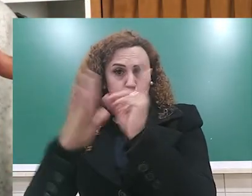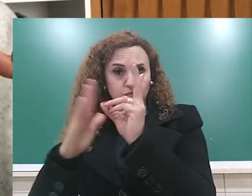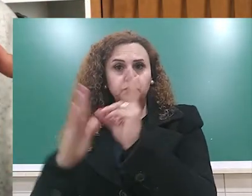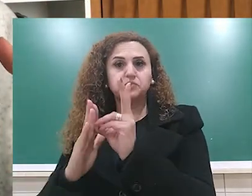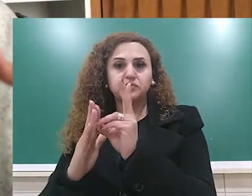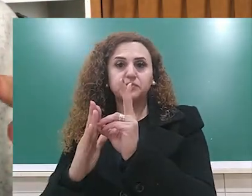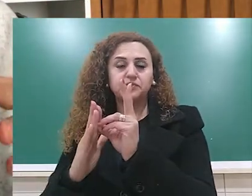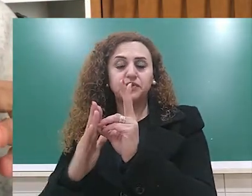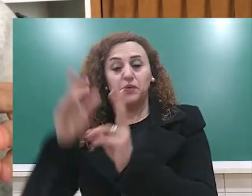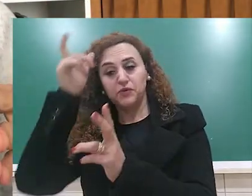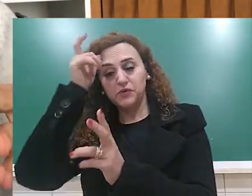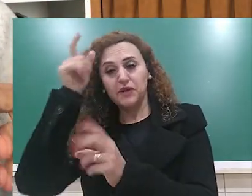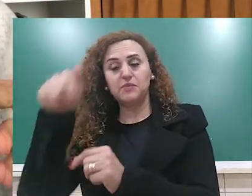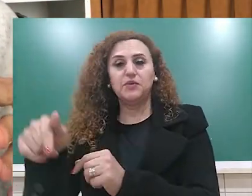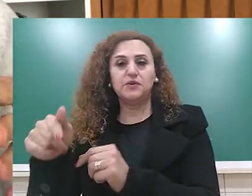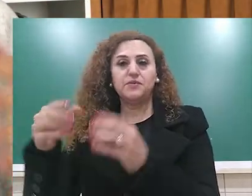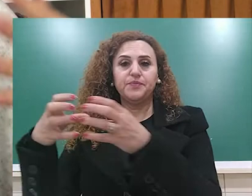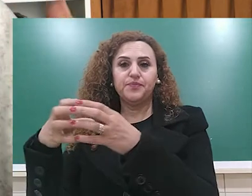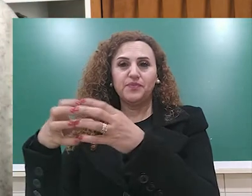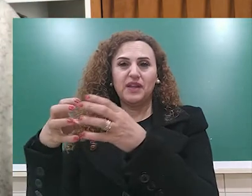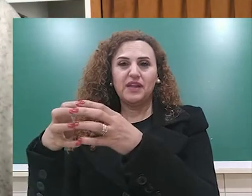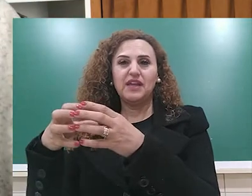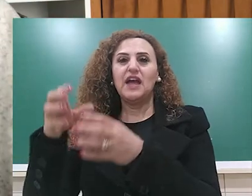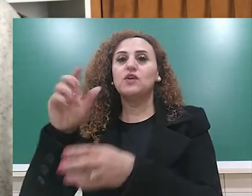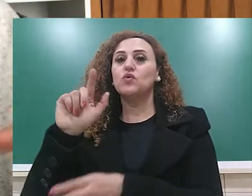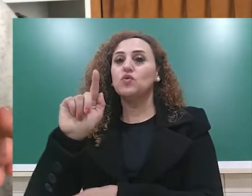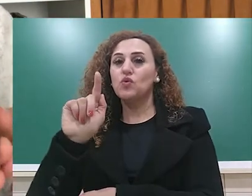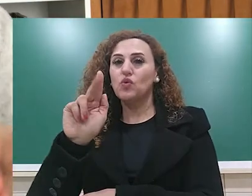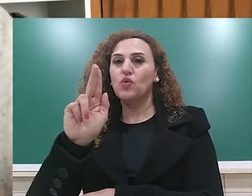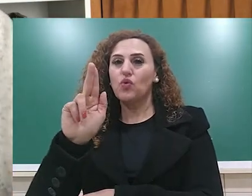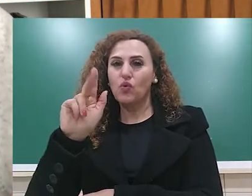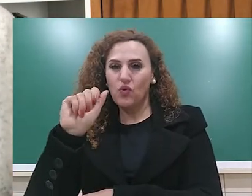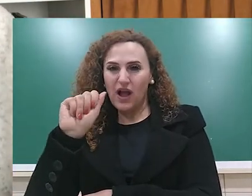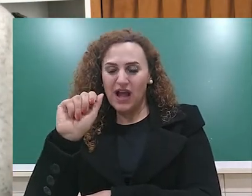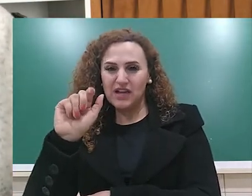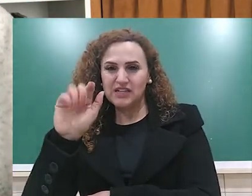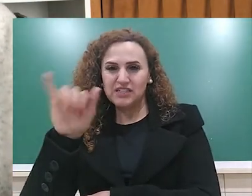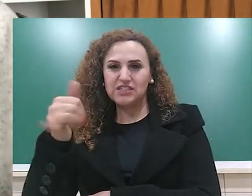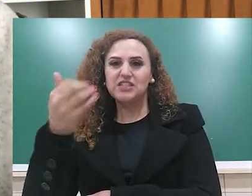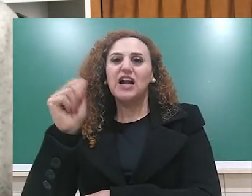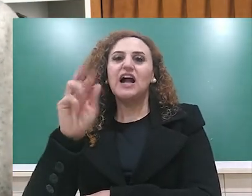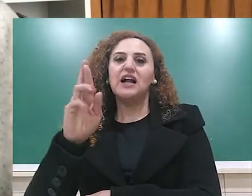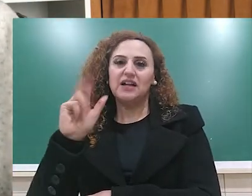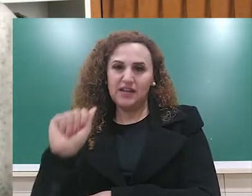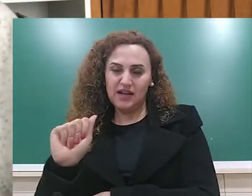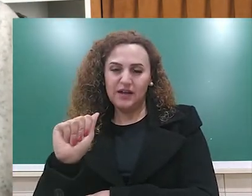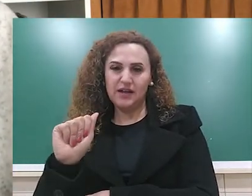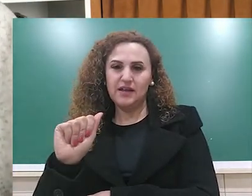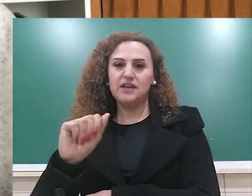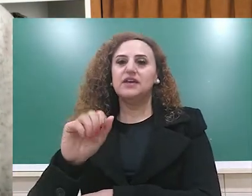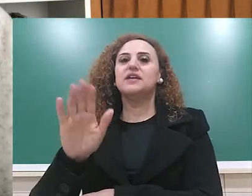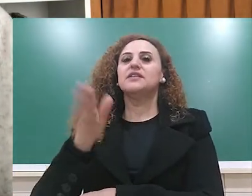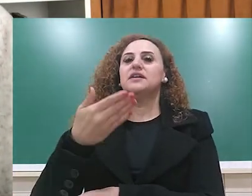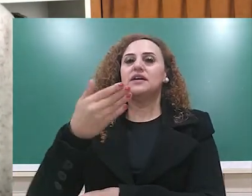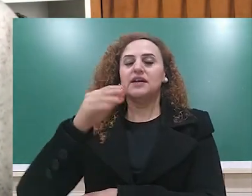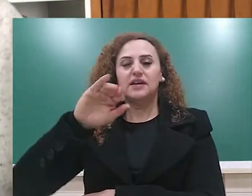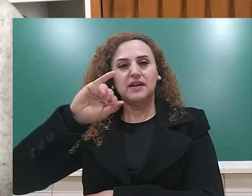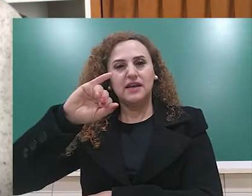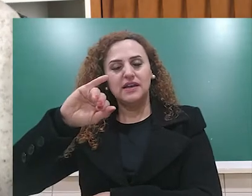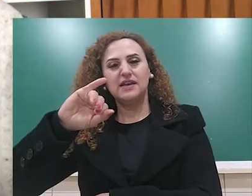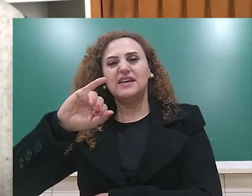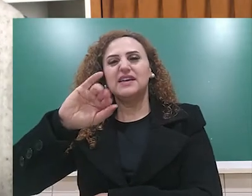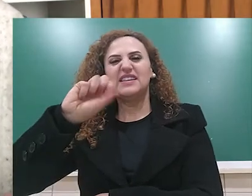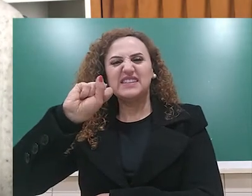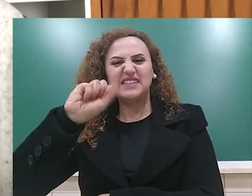os demônios são representados aqui pelo Guaixará, que seria ali considerado o rei dos diabos, o Aimbiré